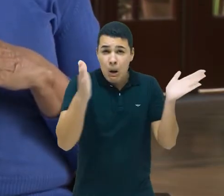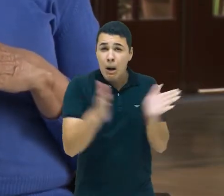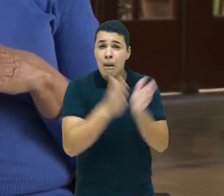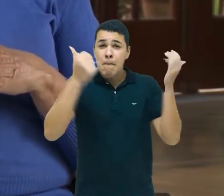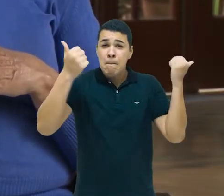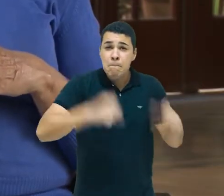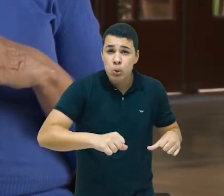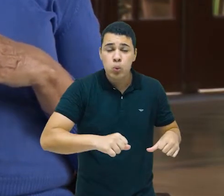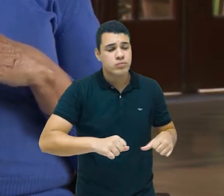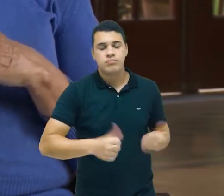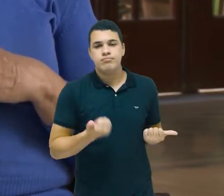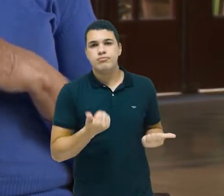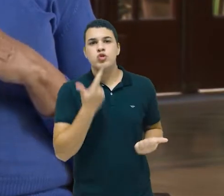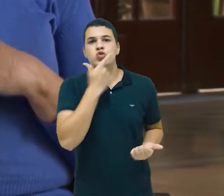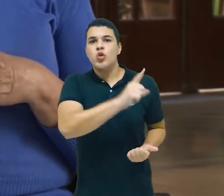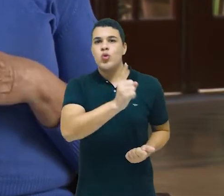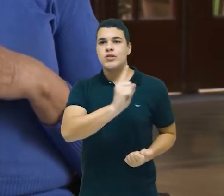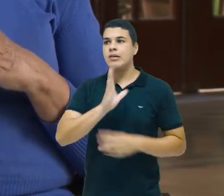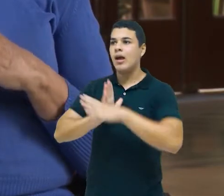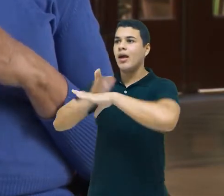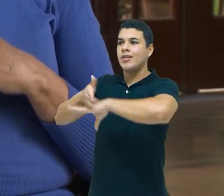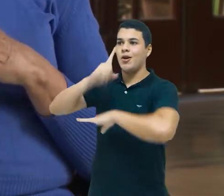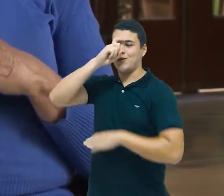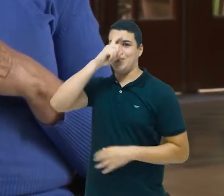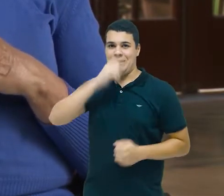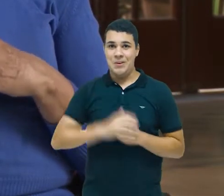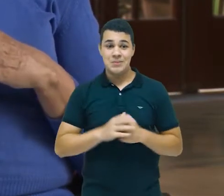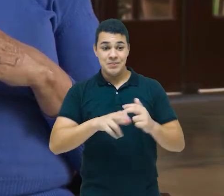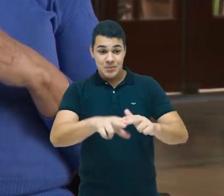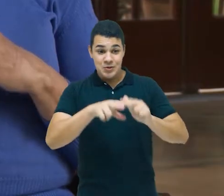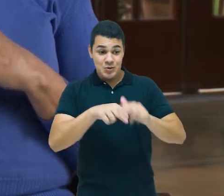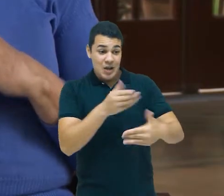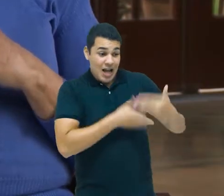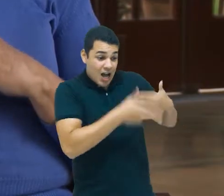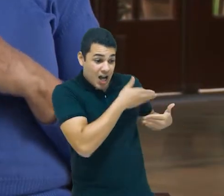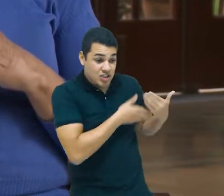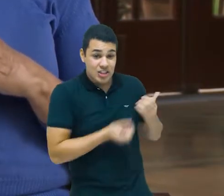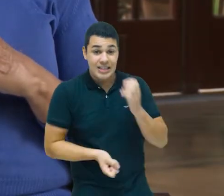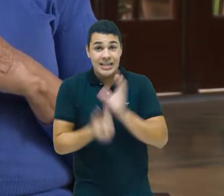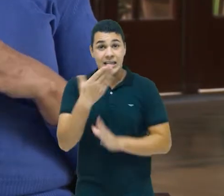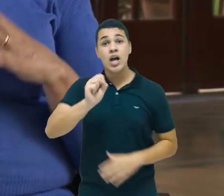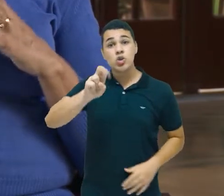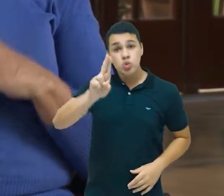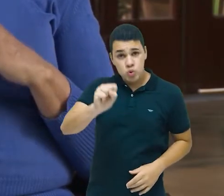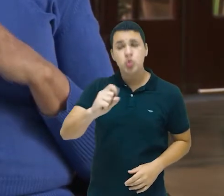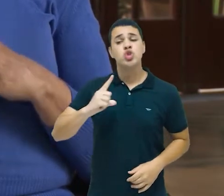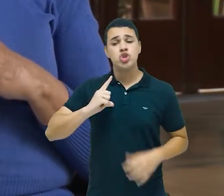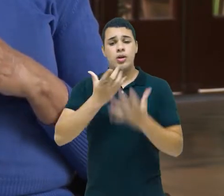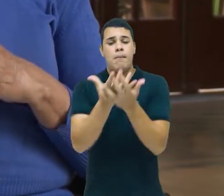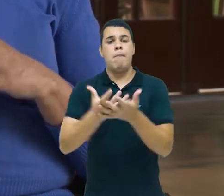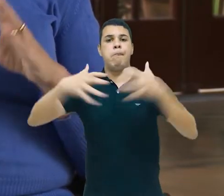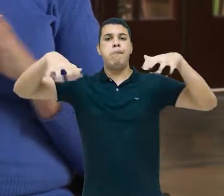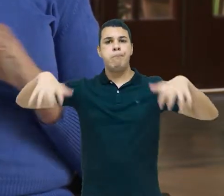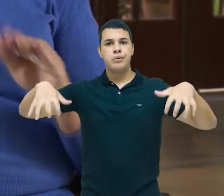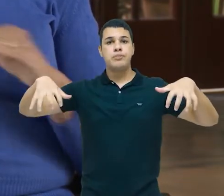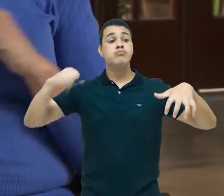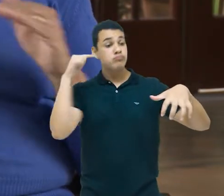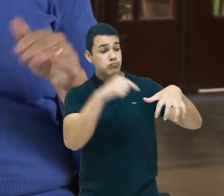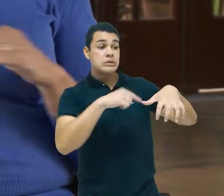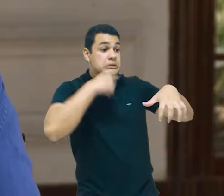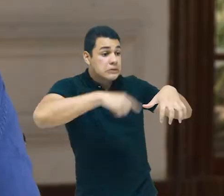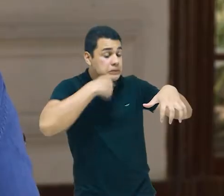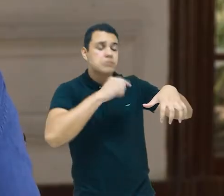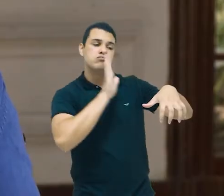era indigente. Então, havia, antes do SUS, essa denominação aos pacientes que não